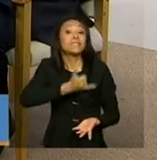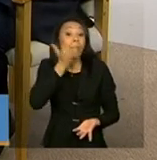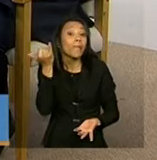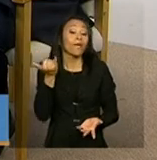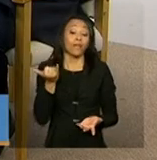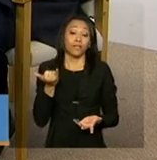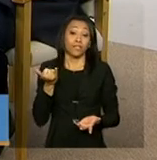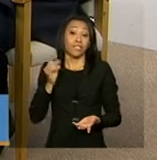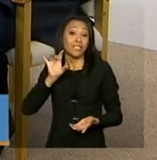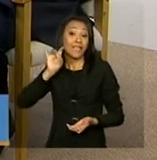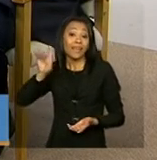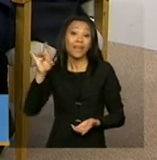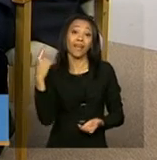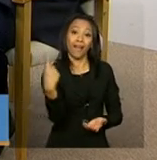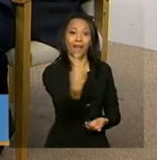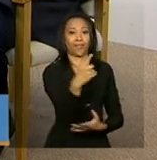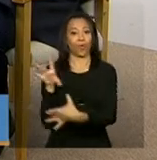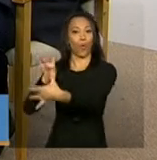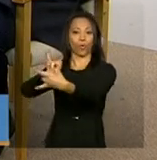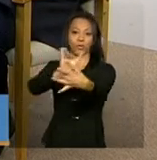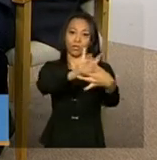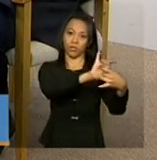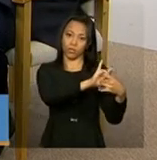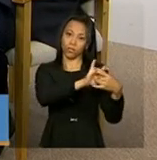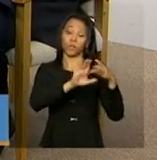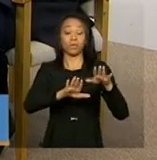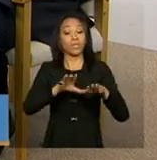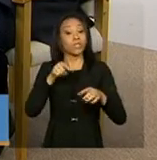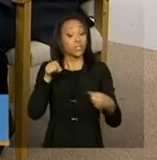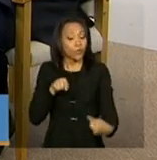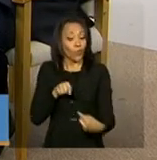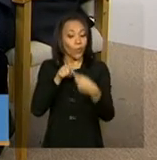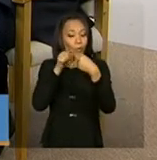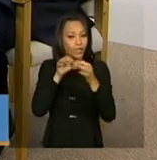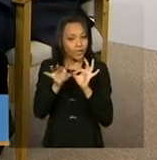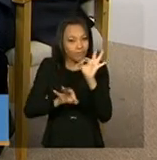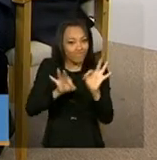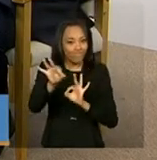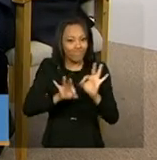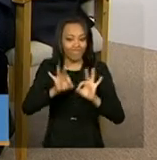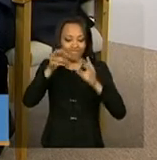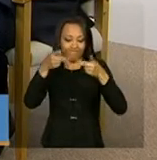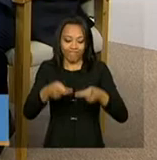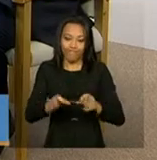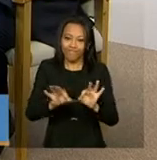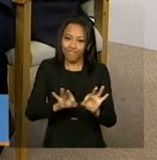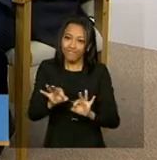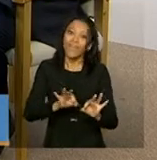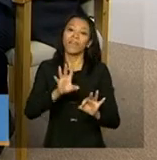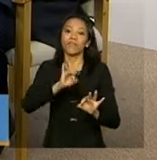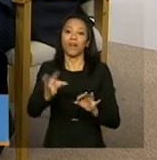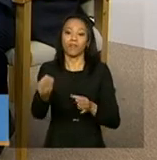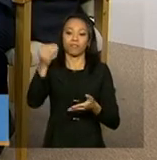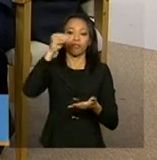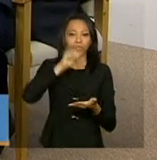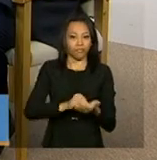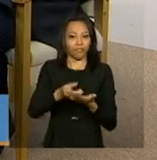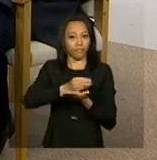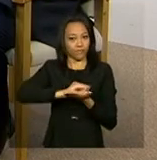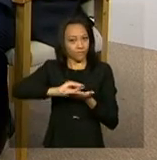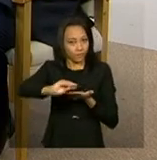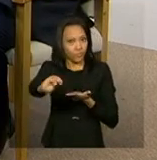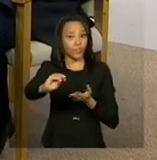situação. Agora, de acordo com o planejamento, é que ele vai colocar esses recursos dentro do orçamento do município.